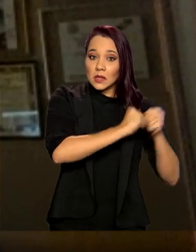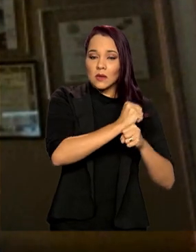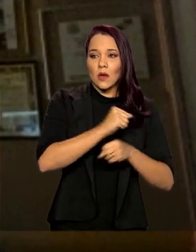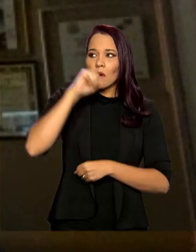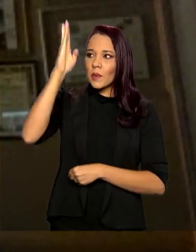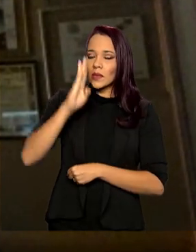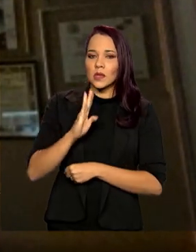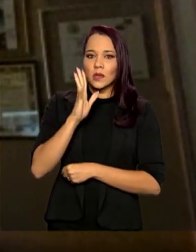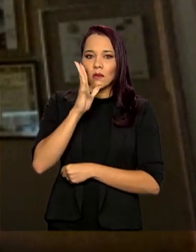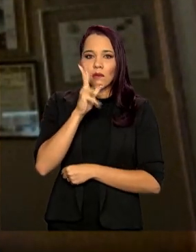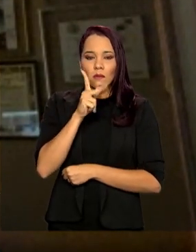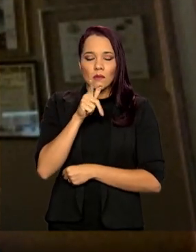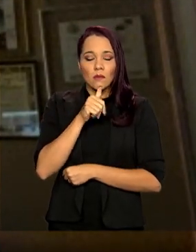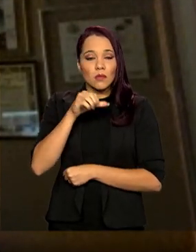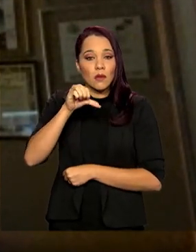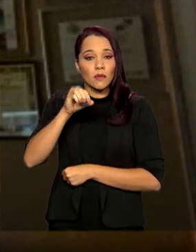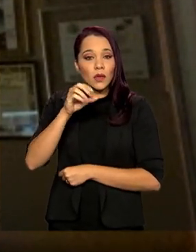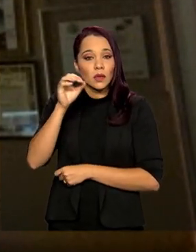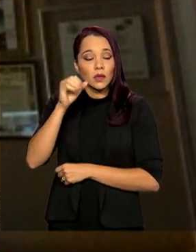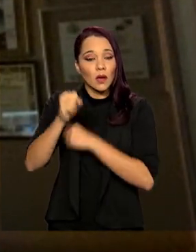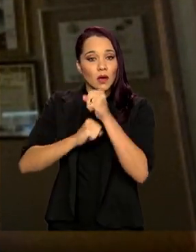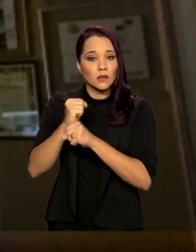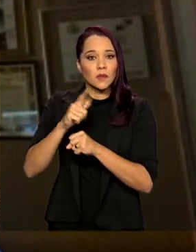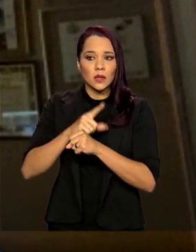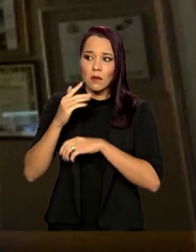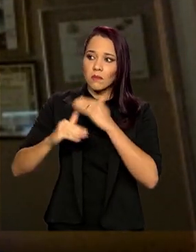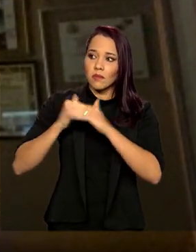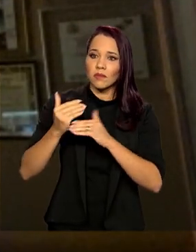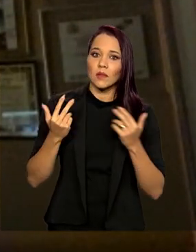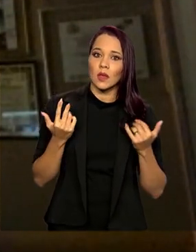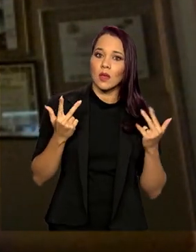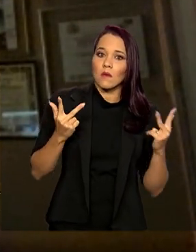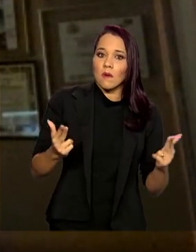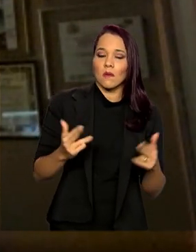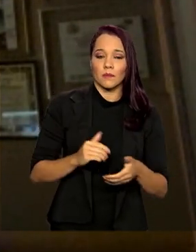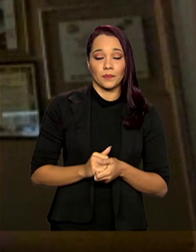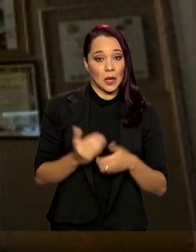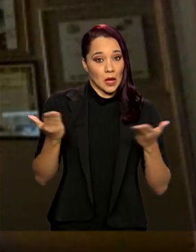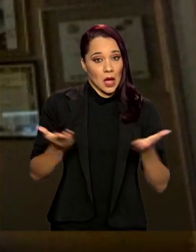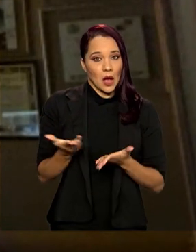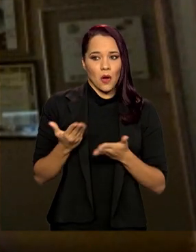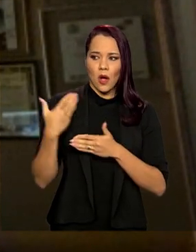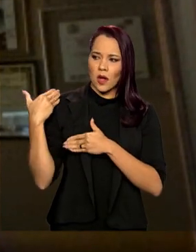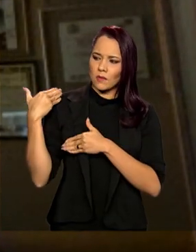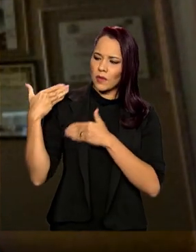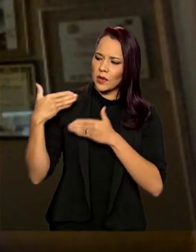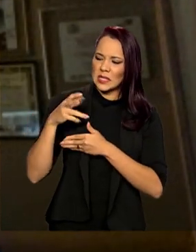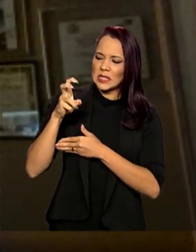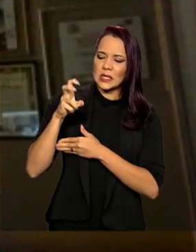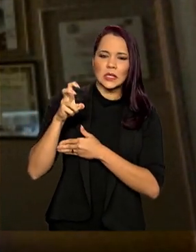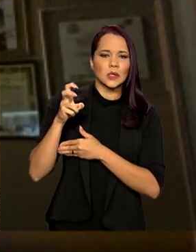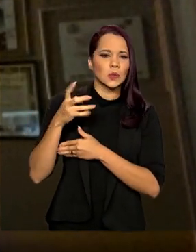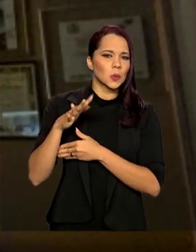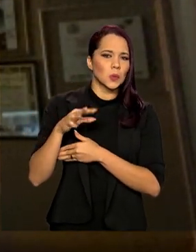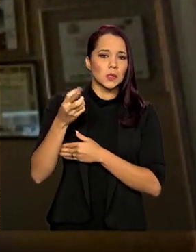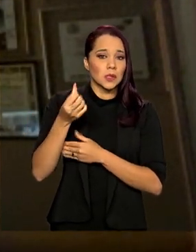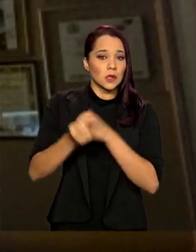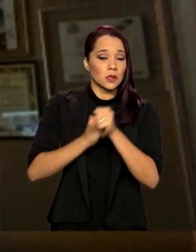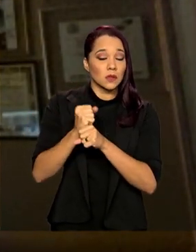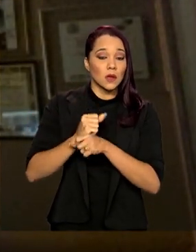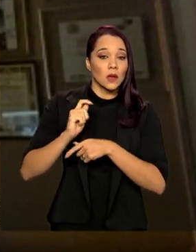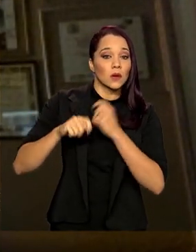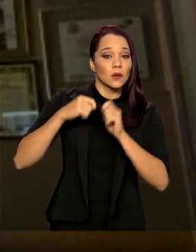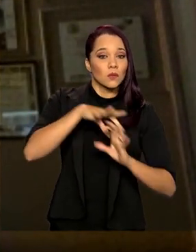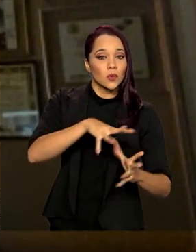90 anos para poder ter o mesmo crescimento. Agora, nos últimos 5, 6 anos, a economia